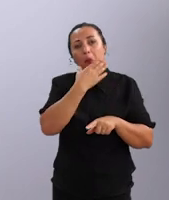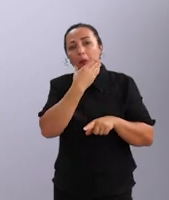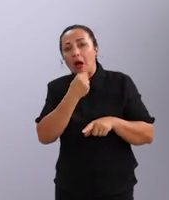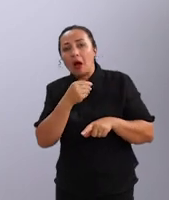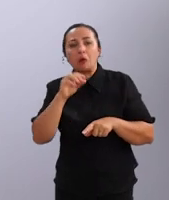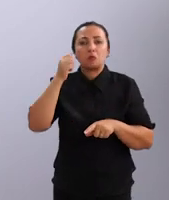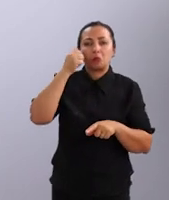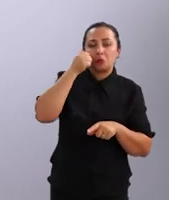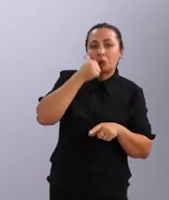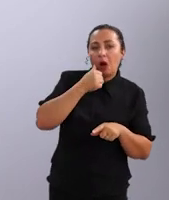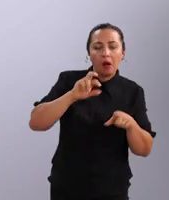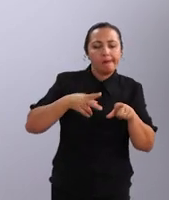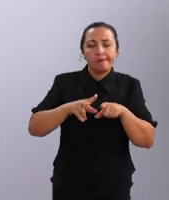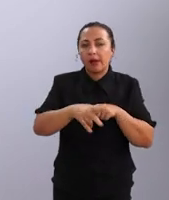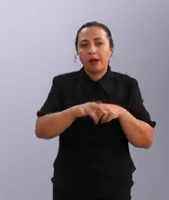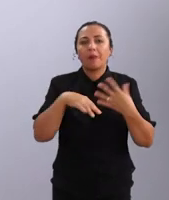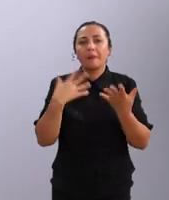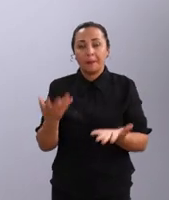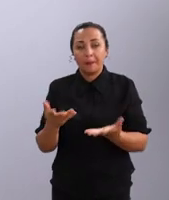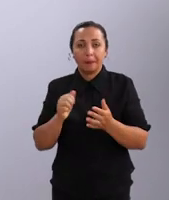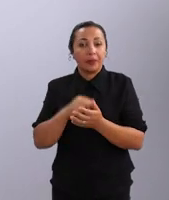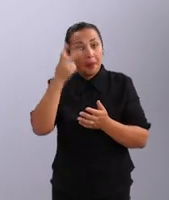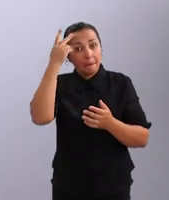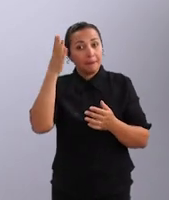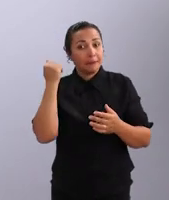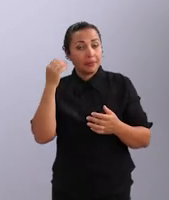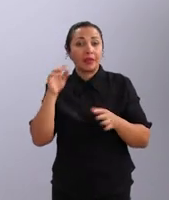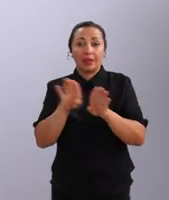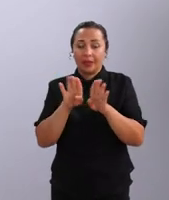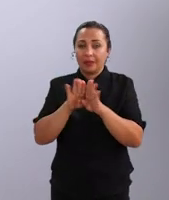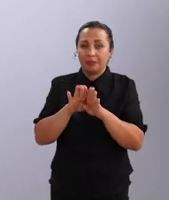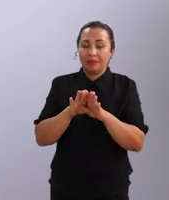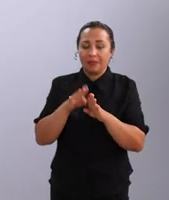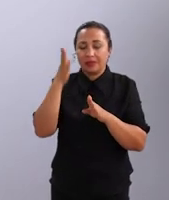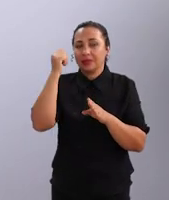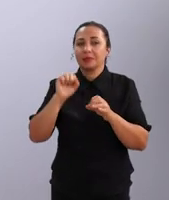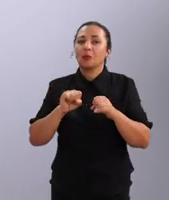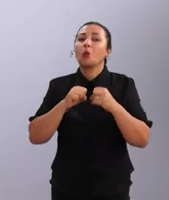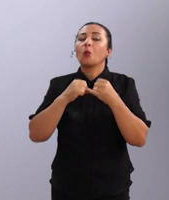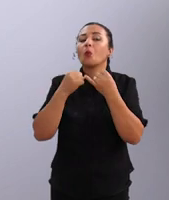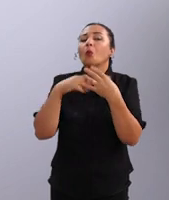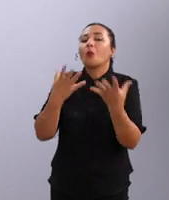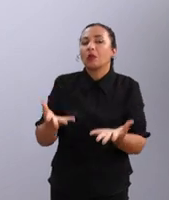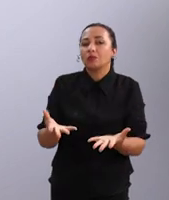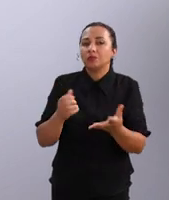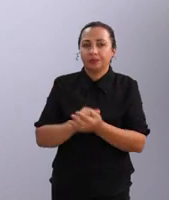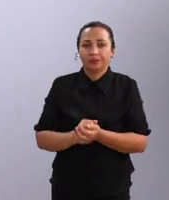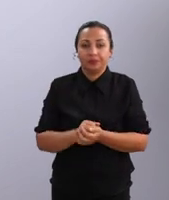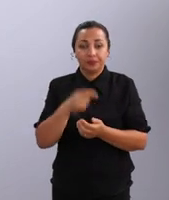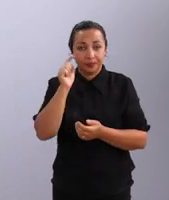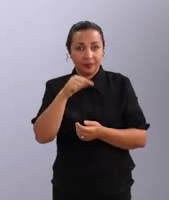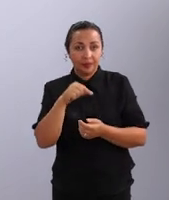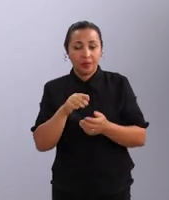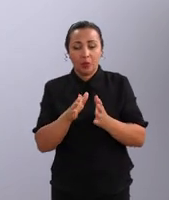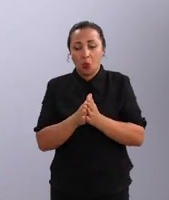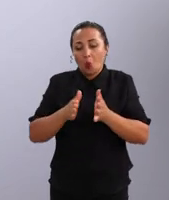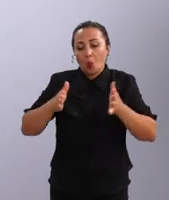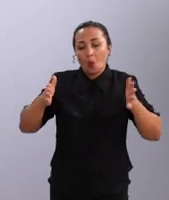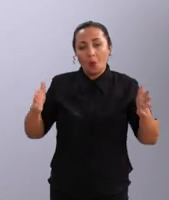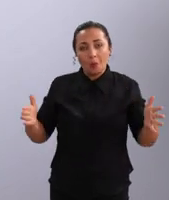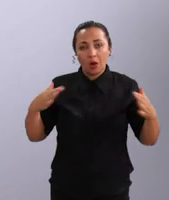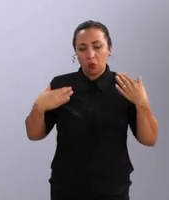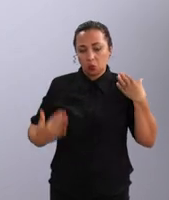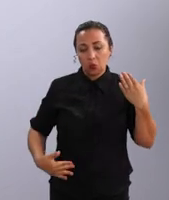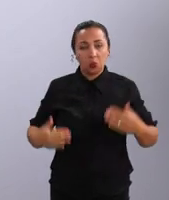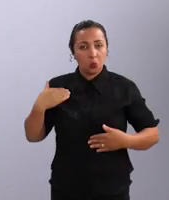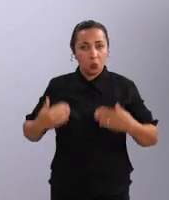diferenças entre machos e fêmeas, e também para diagnosticar os indivíduos. Nesse caso em específico, o tamanho do